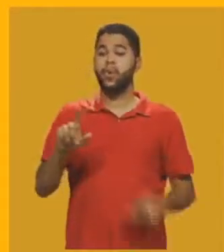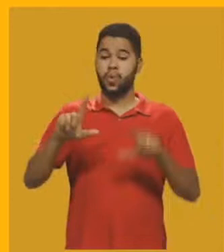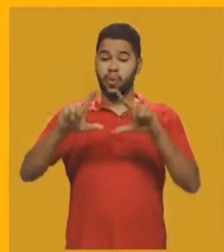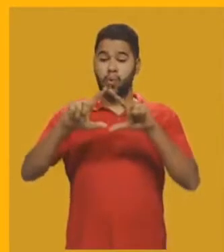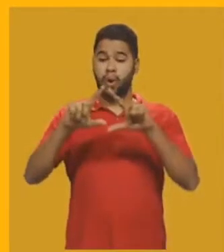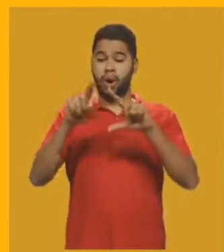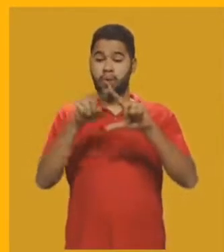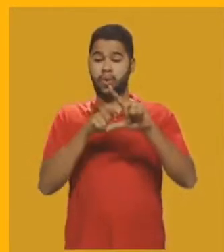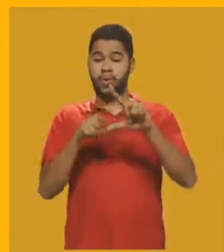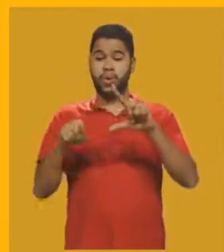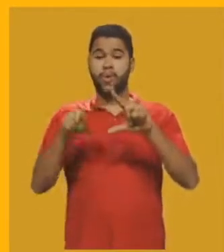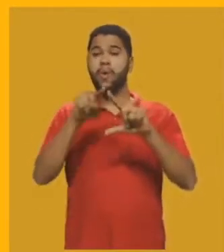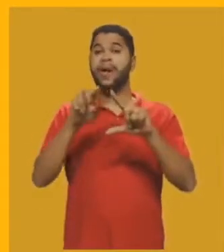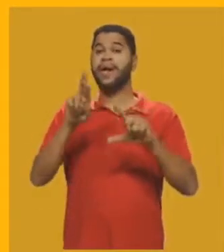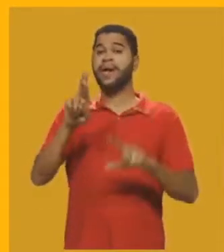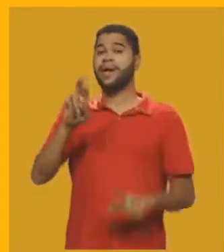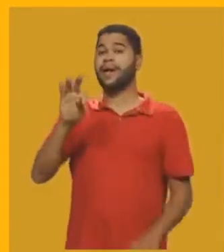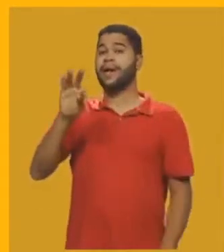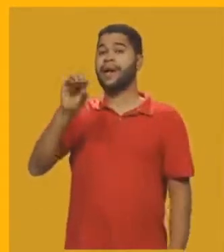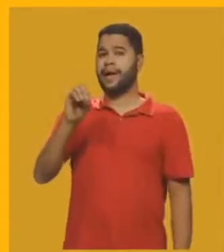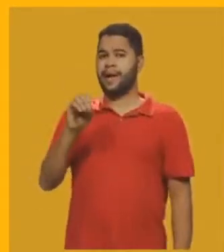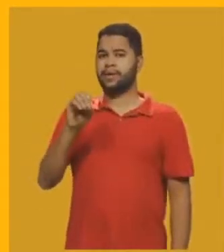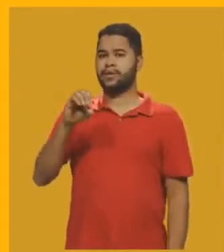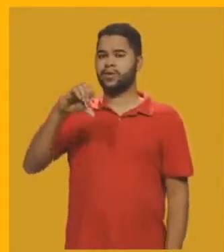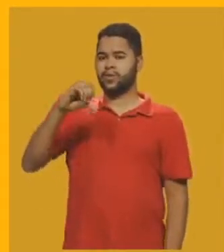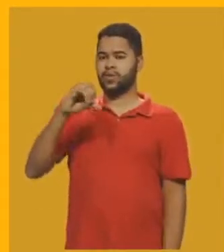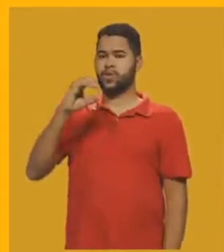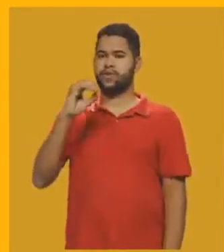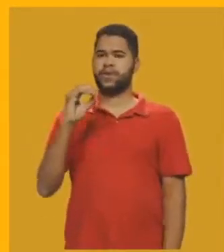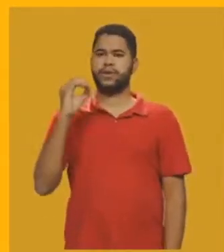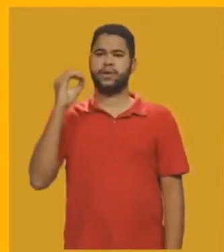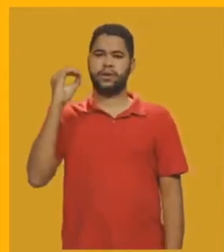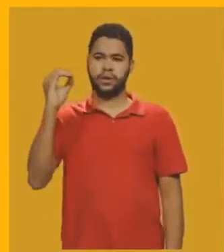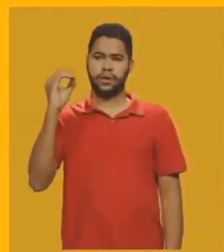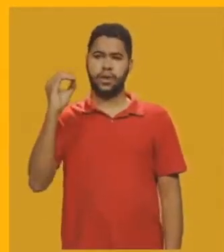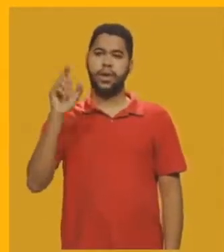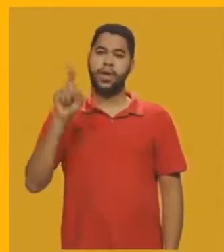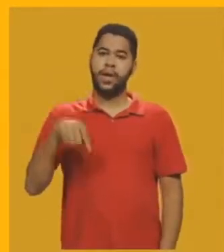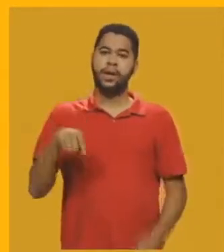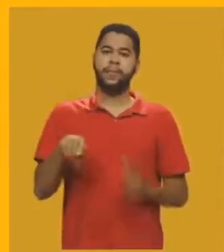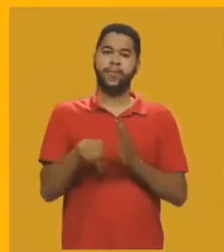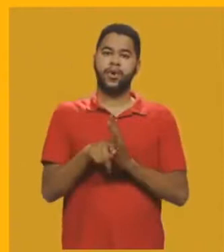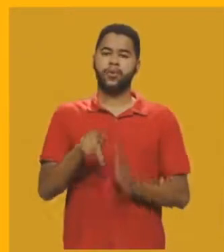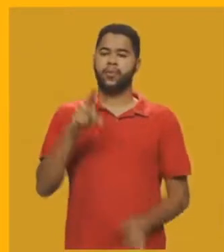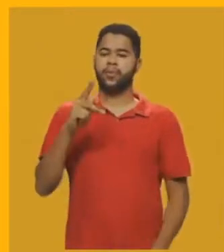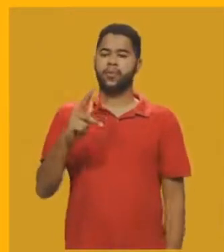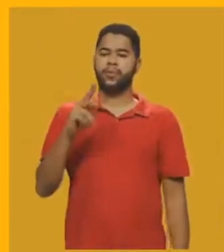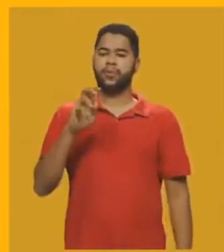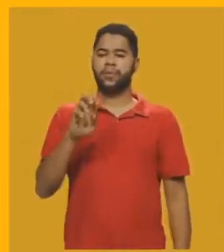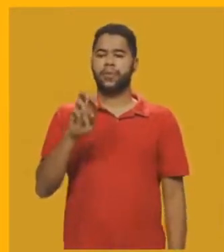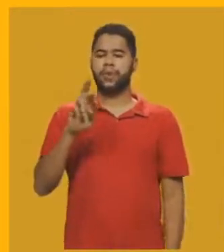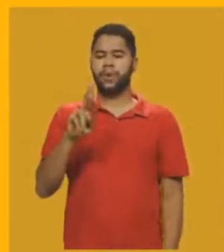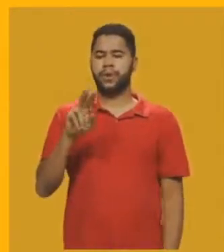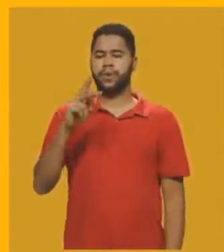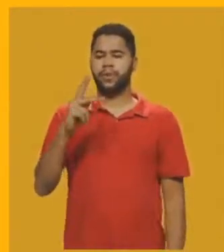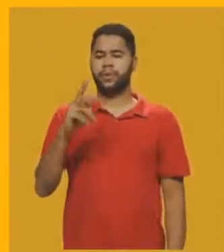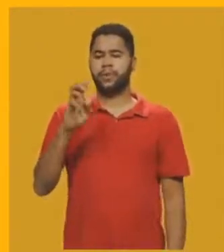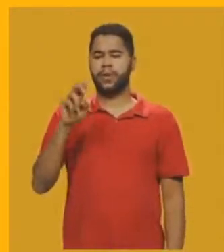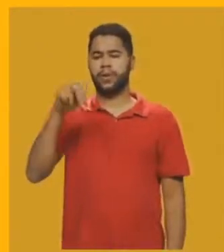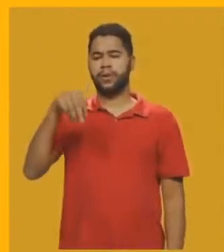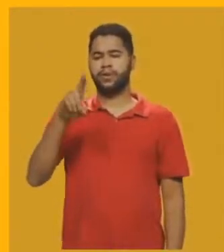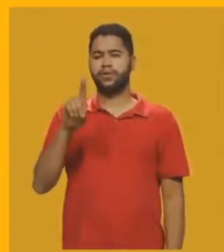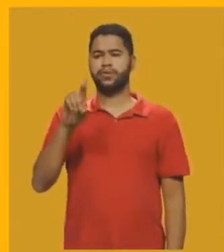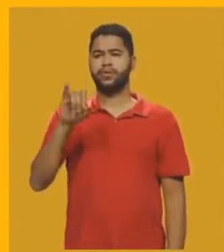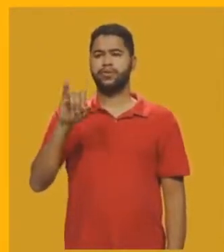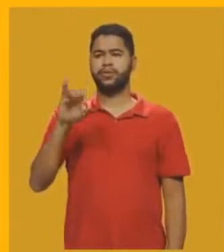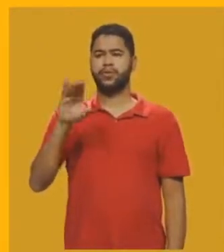90 graus. Então, é uma reta perpendicular, né? Uma semirreta perpendicular. E aqui eu